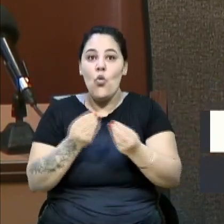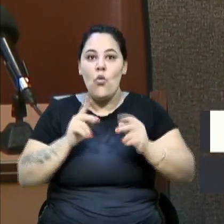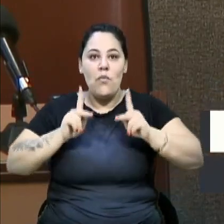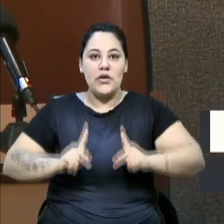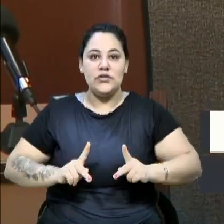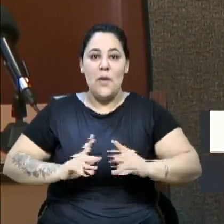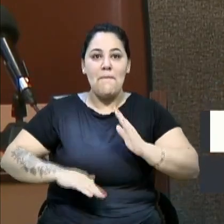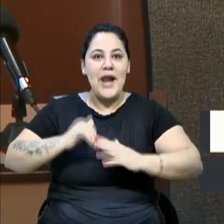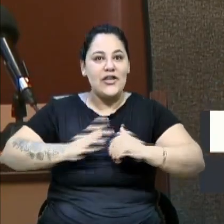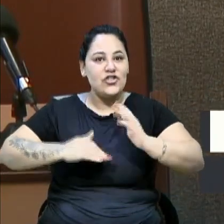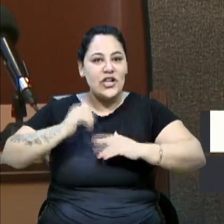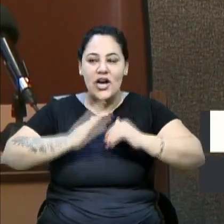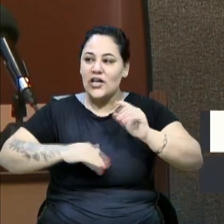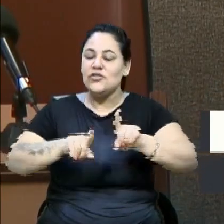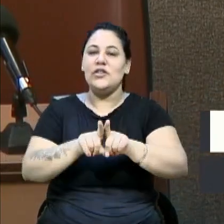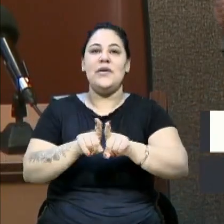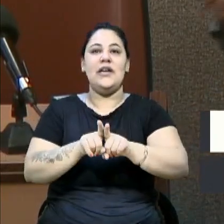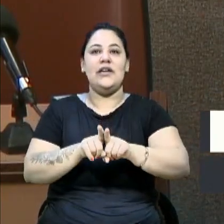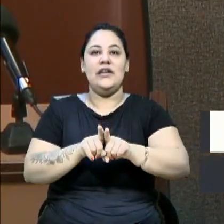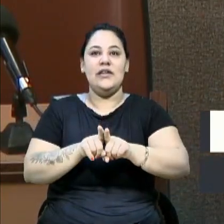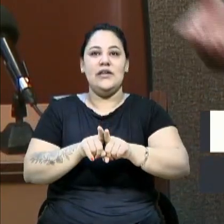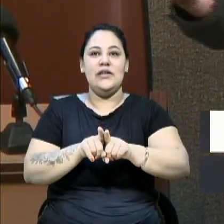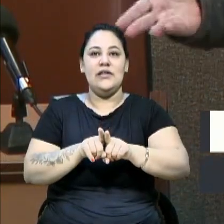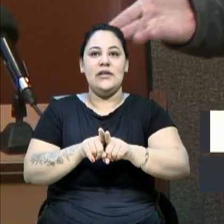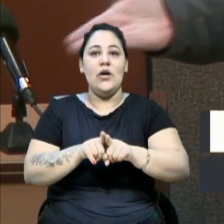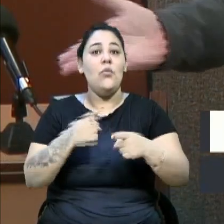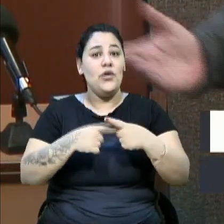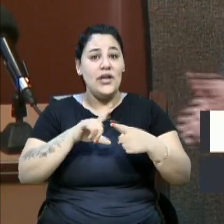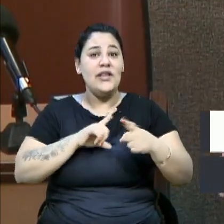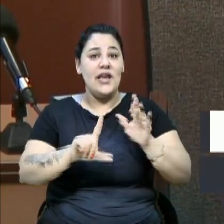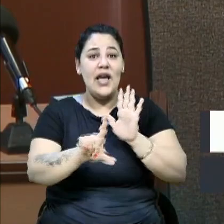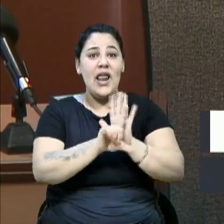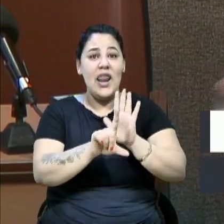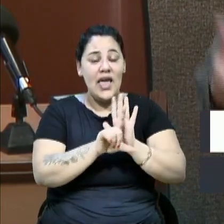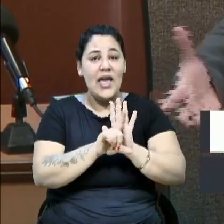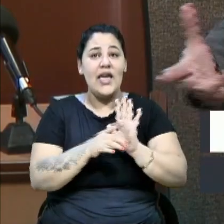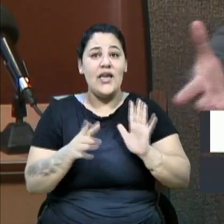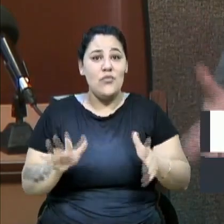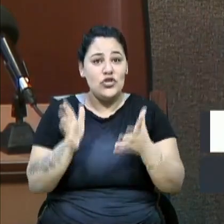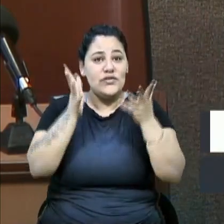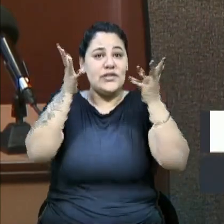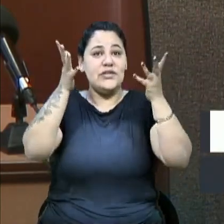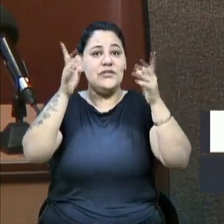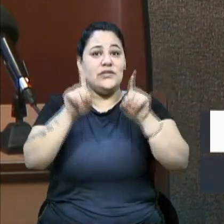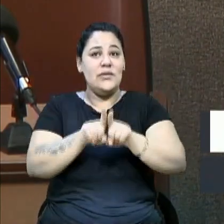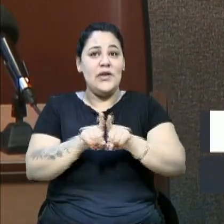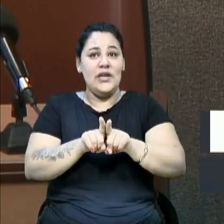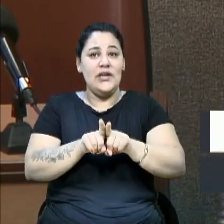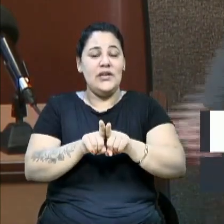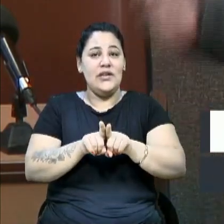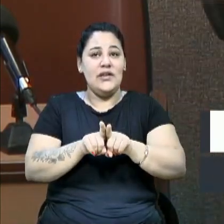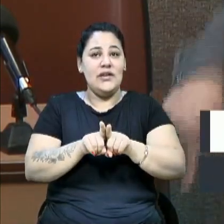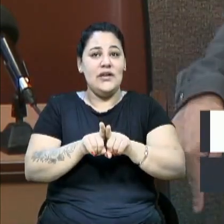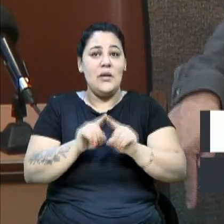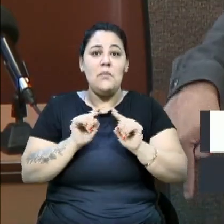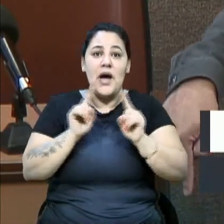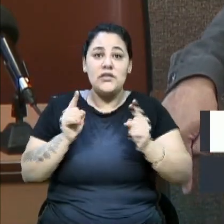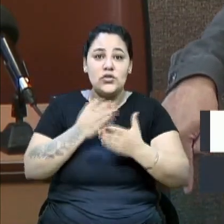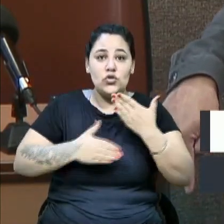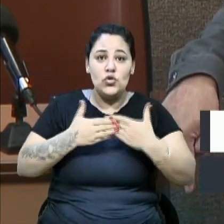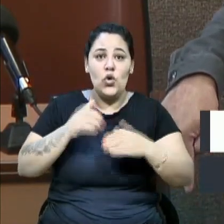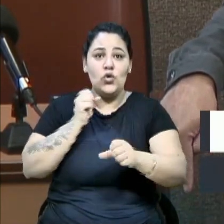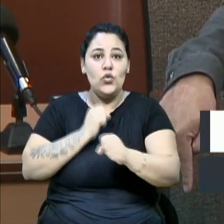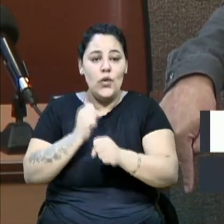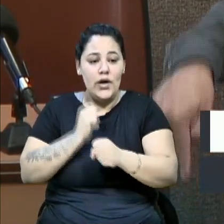o basquete através da lei de ensino, né, também através do Fiasporte. Mas todo ano é uma